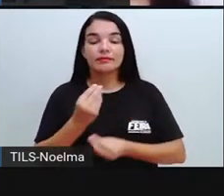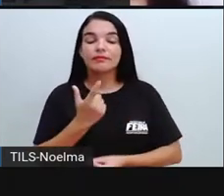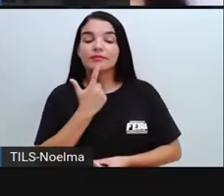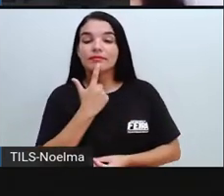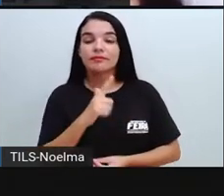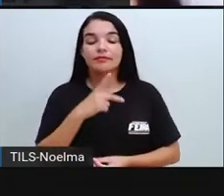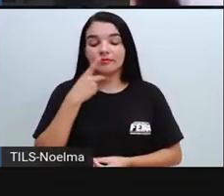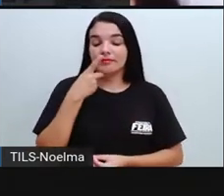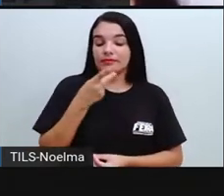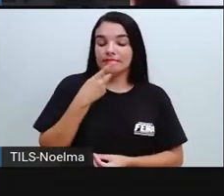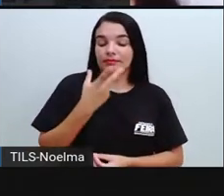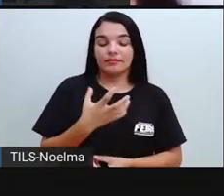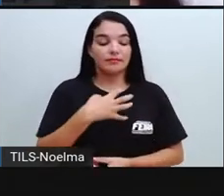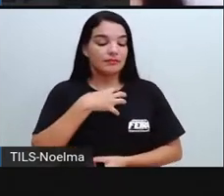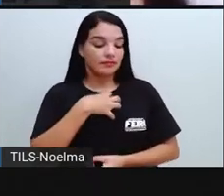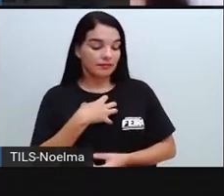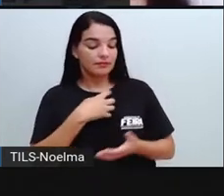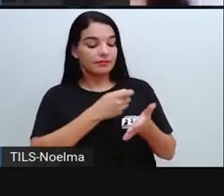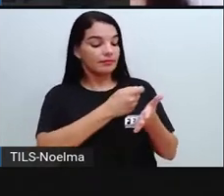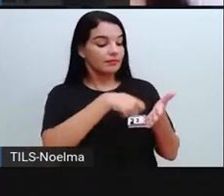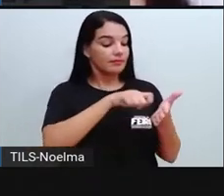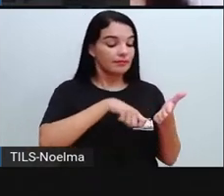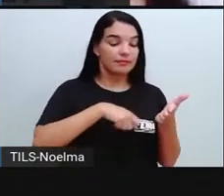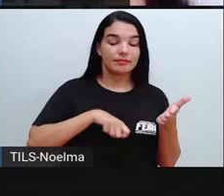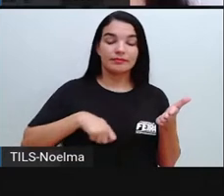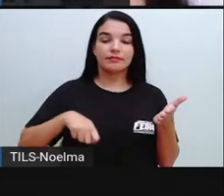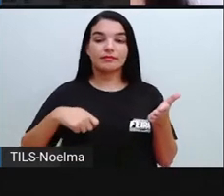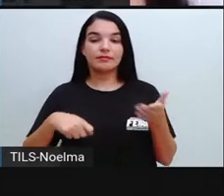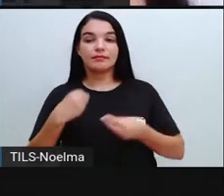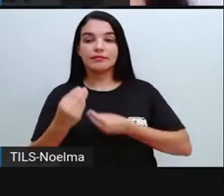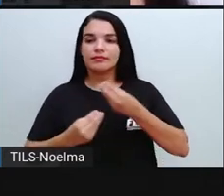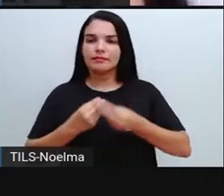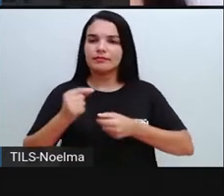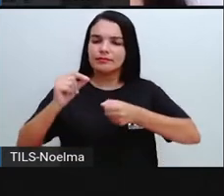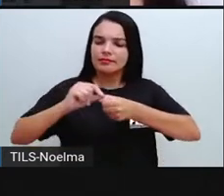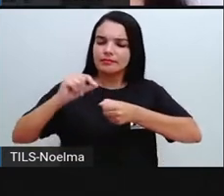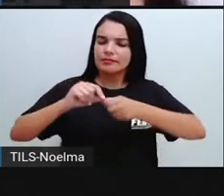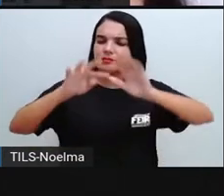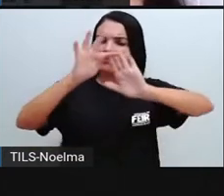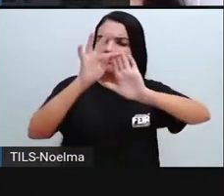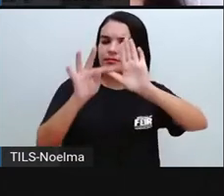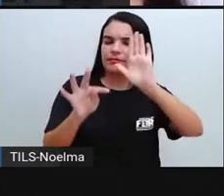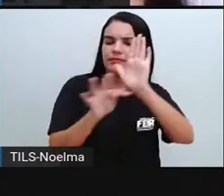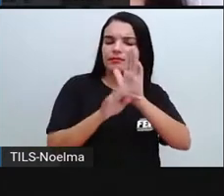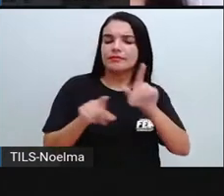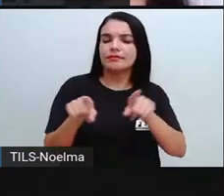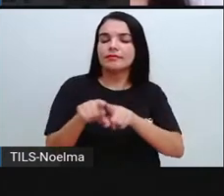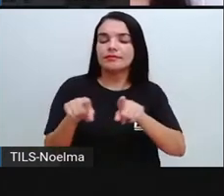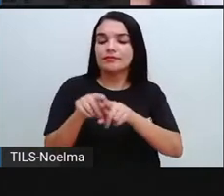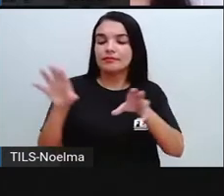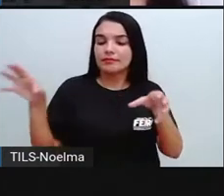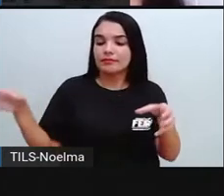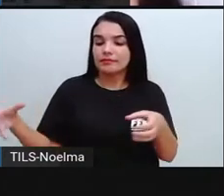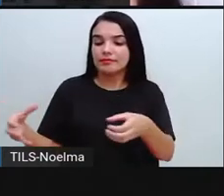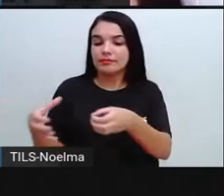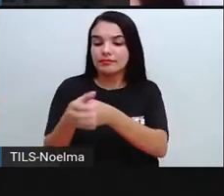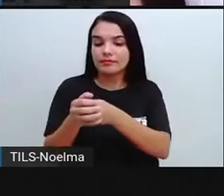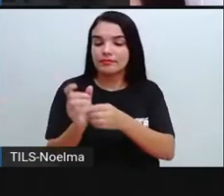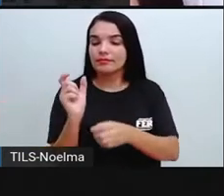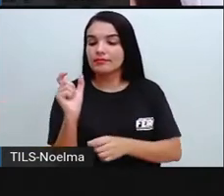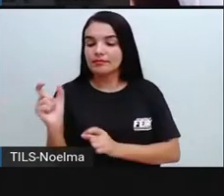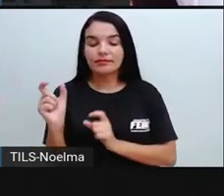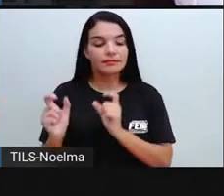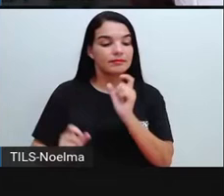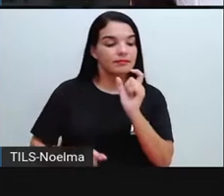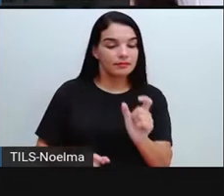de falar, de escrever, de produzir e juntar palavras. Ela se modifica dependendo da